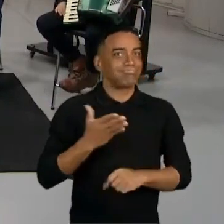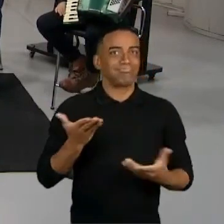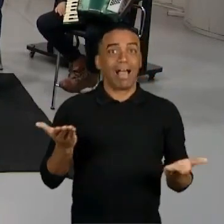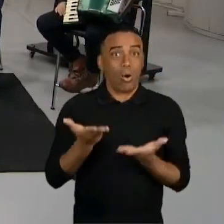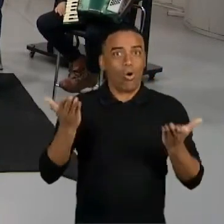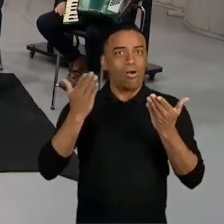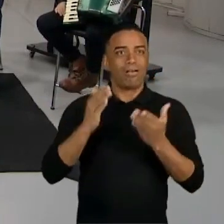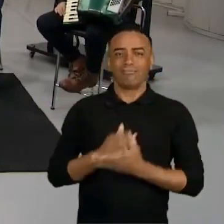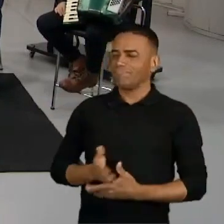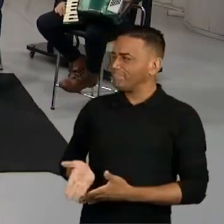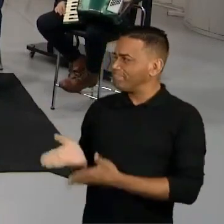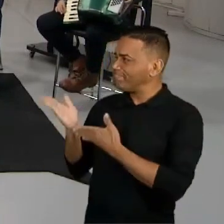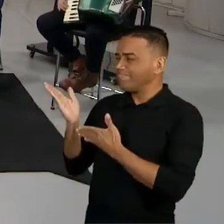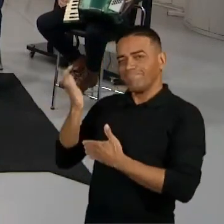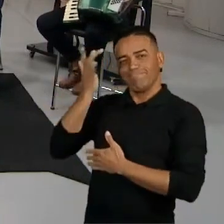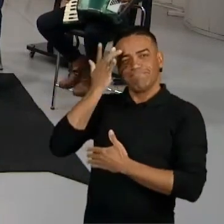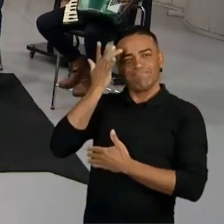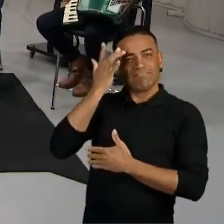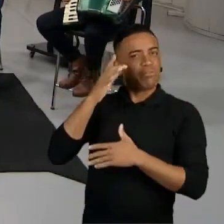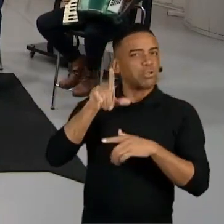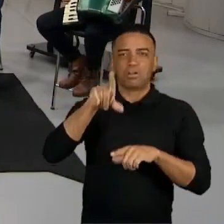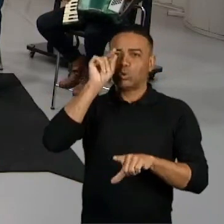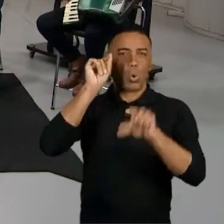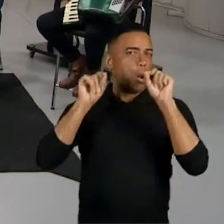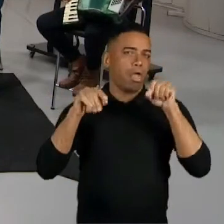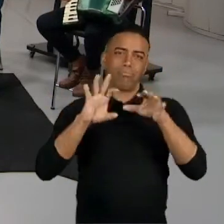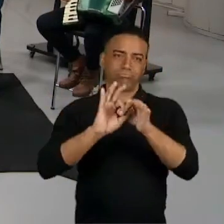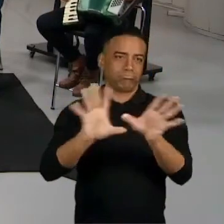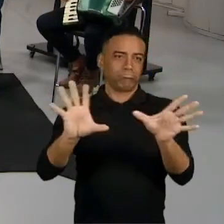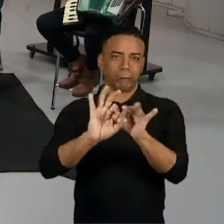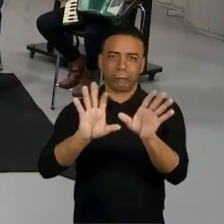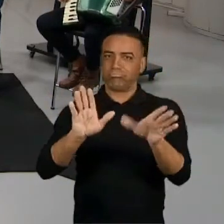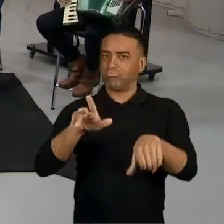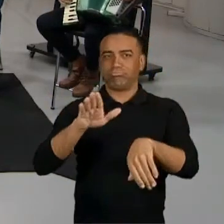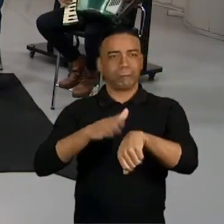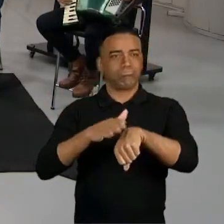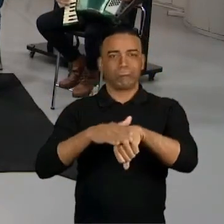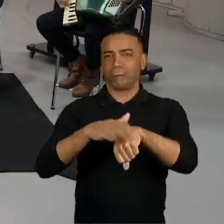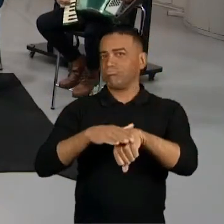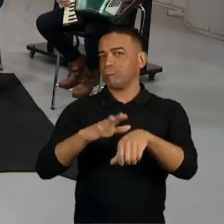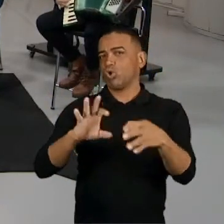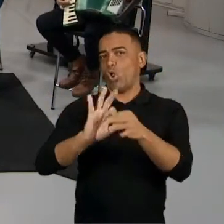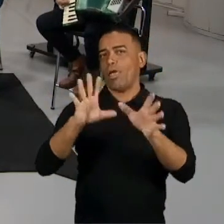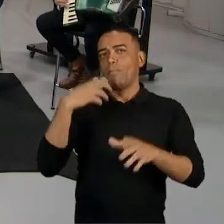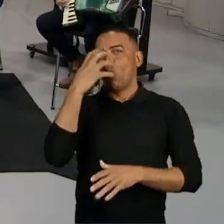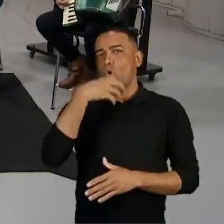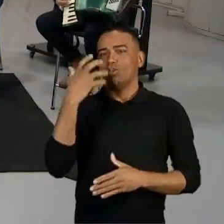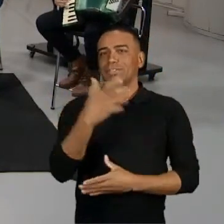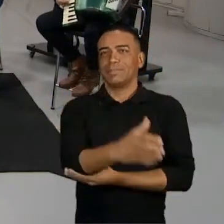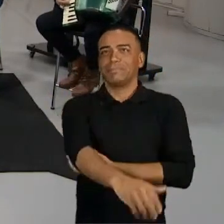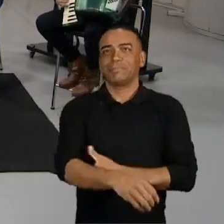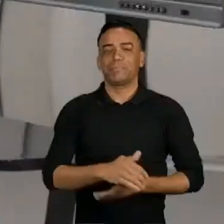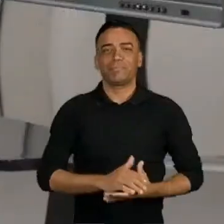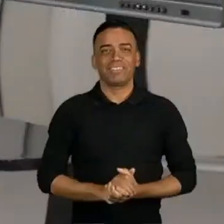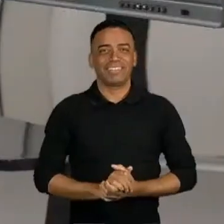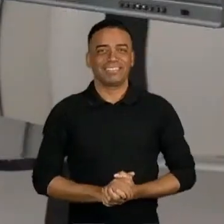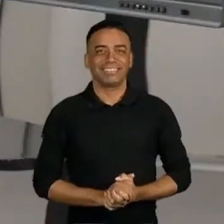Olha o talento. Pode escolher uma música, Alice, que você quiser. A música que você quiser.